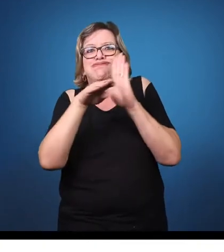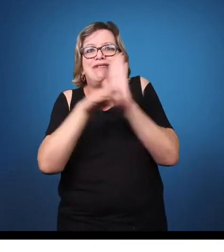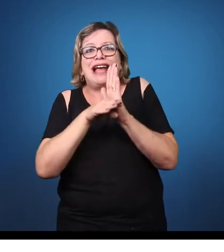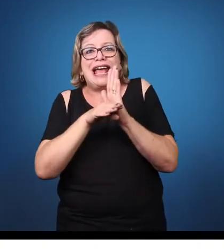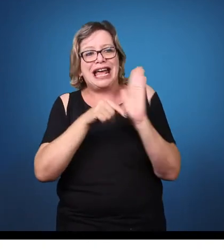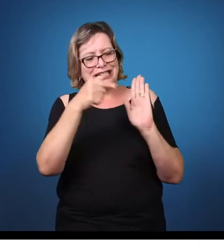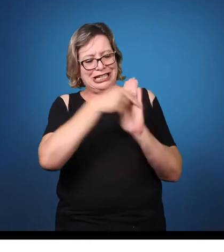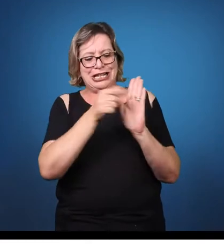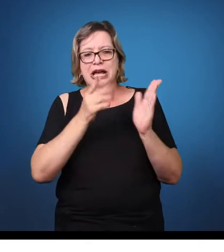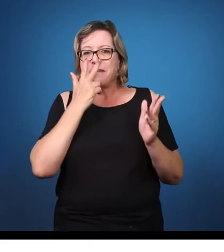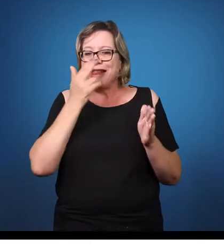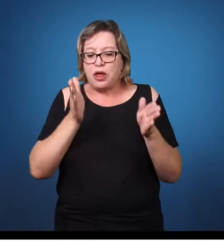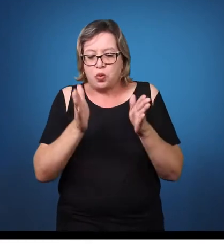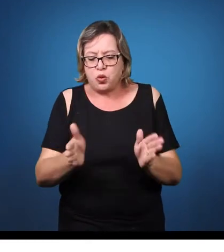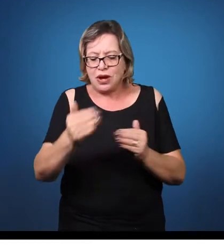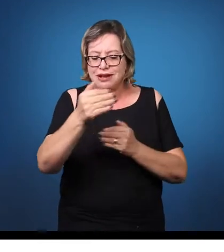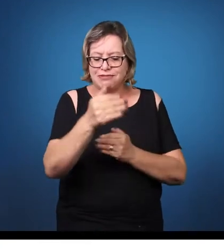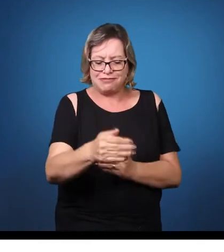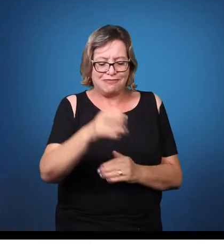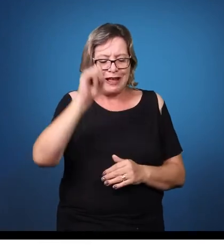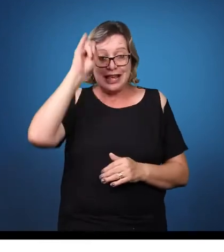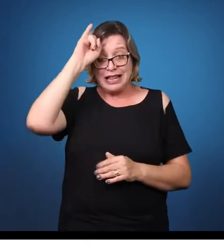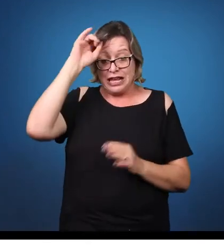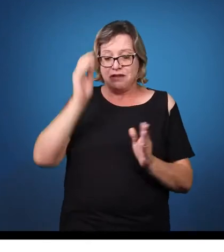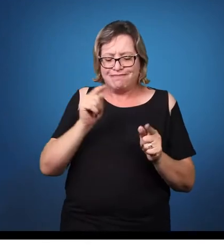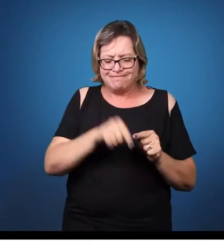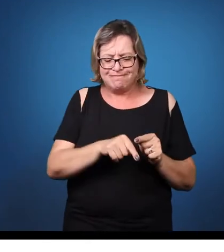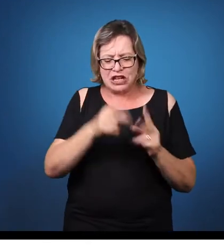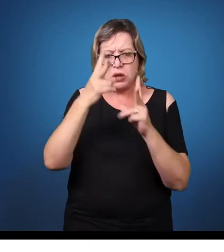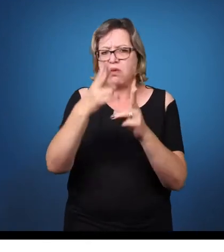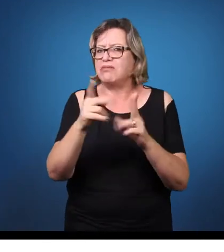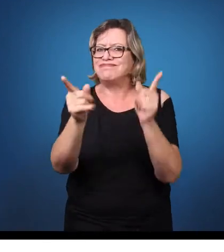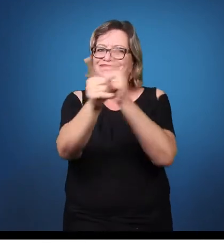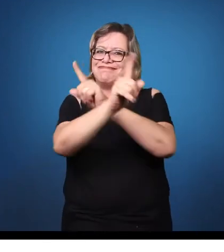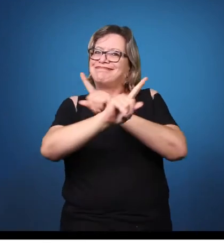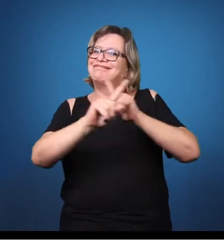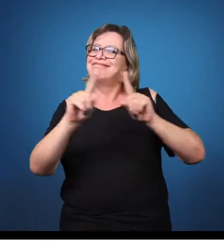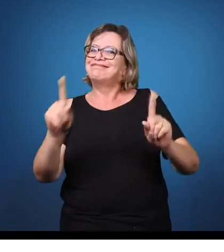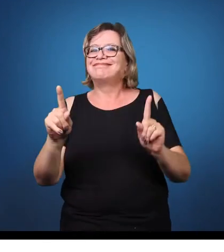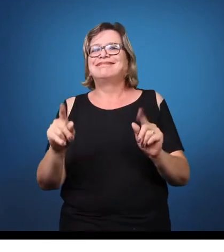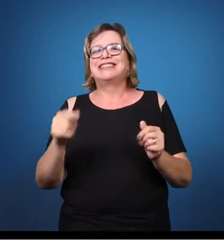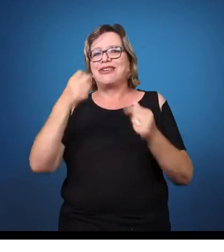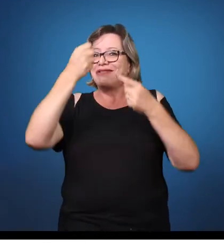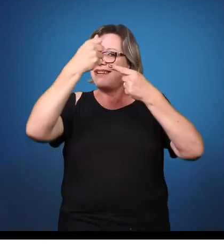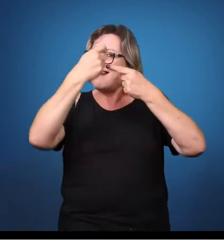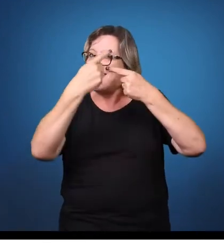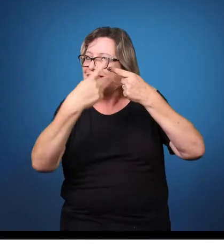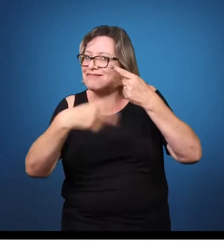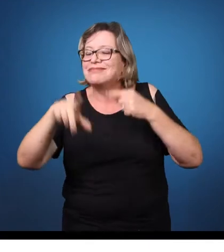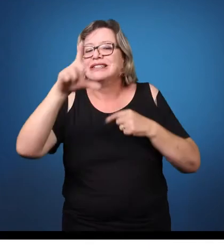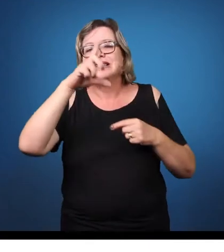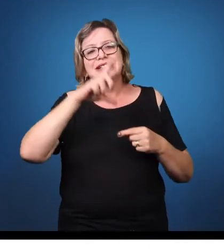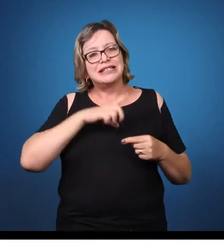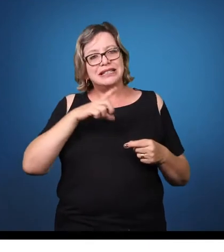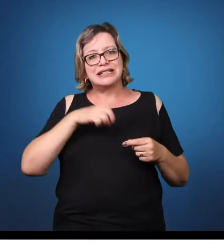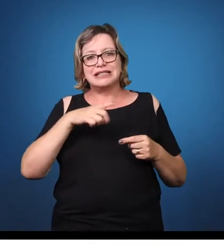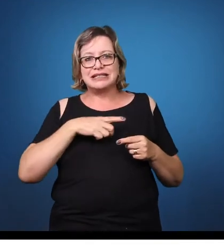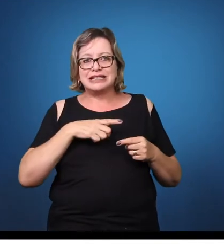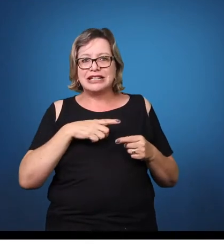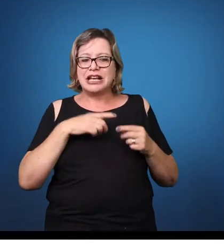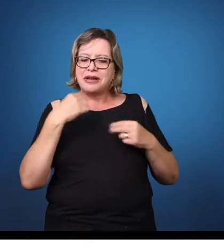tem a especificidade de cada criança, de cada adolescente, de cada jovem, de cada adulto. Muito bom.